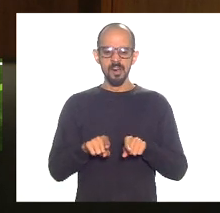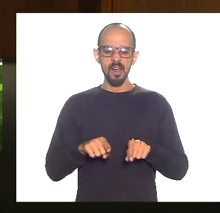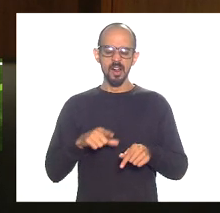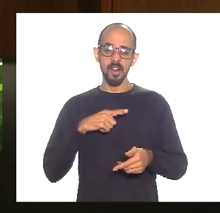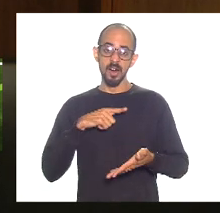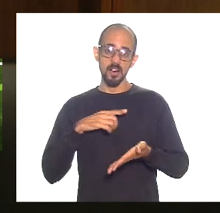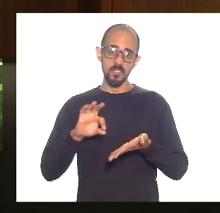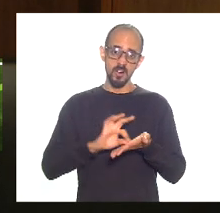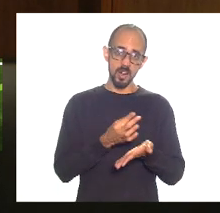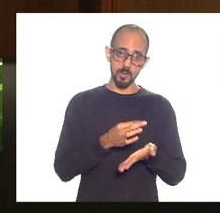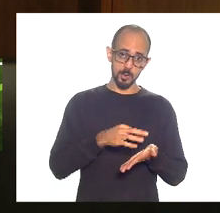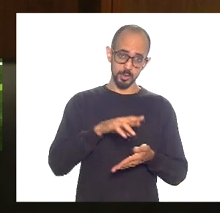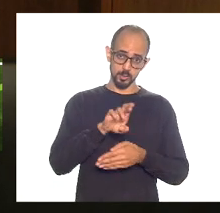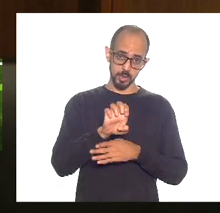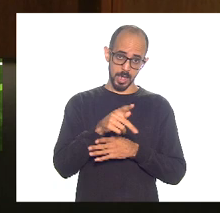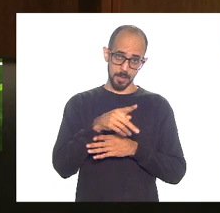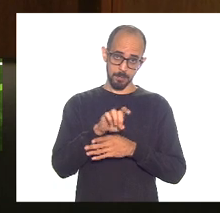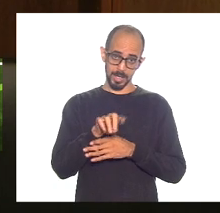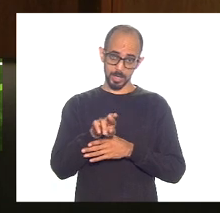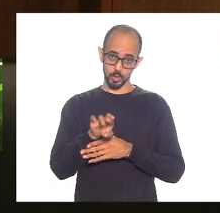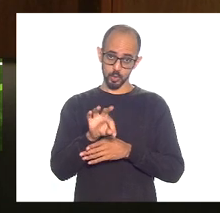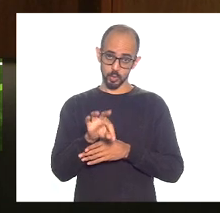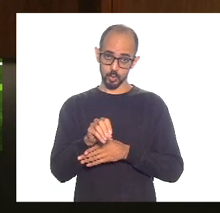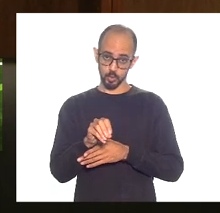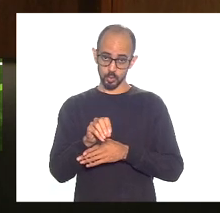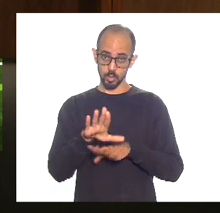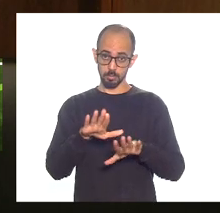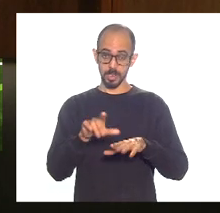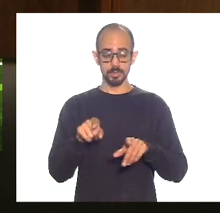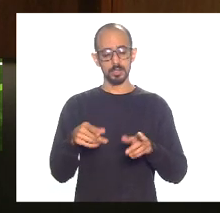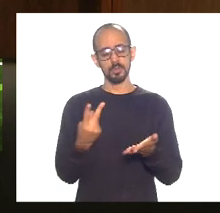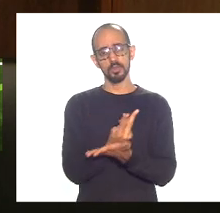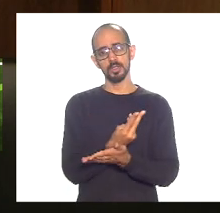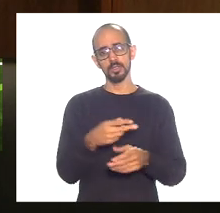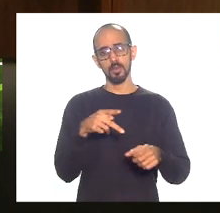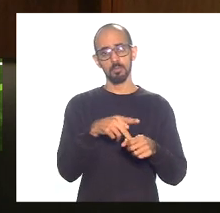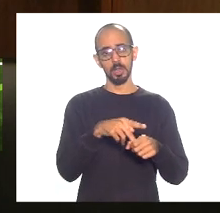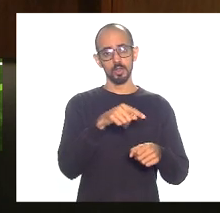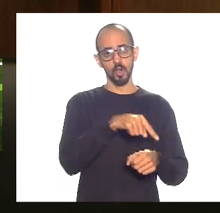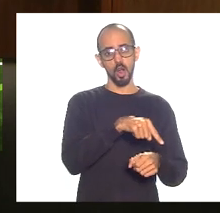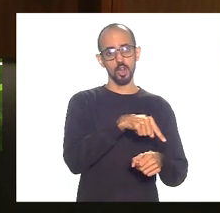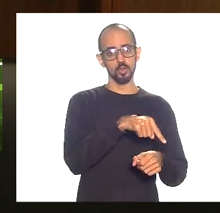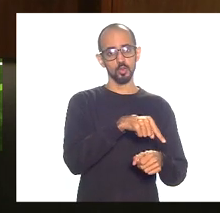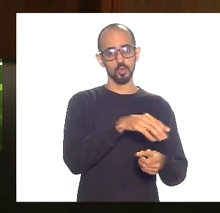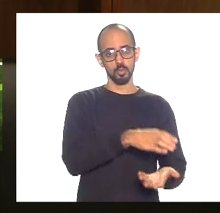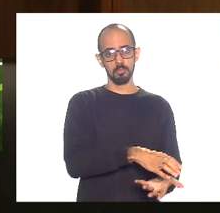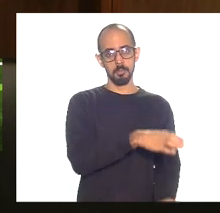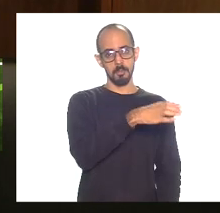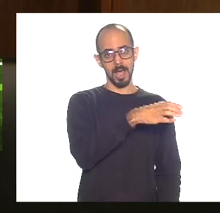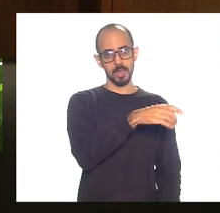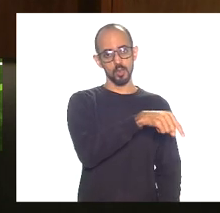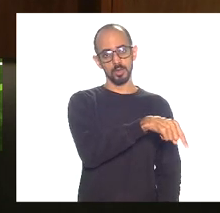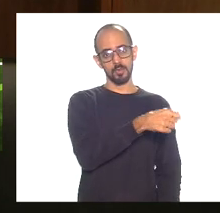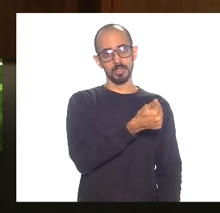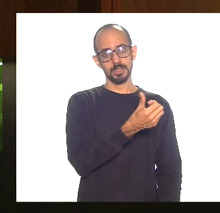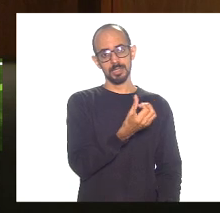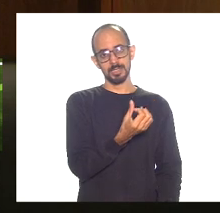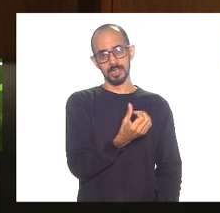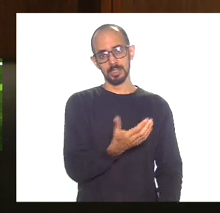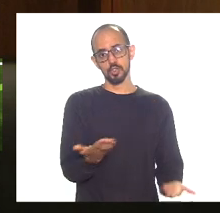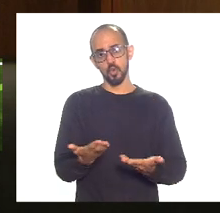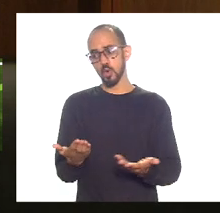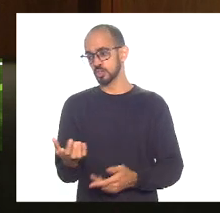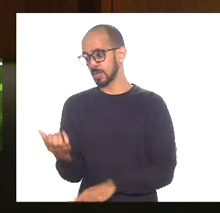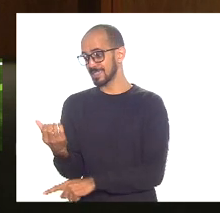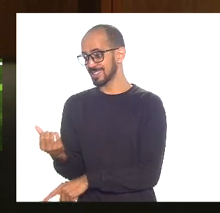mas lembrar que nós tivemos o petróleo a 16 dólares o barril, média de 30, 35 dólares, e hoje o barril está em 65 dólares.